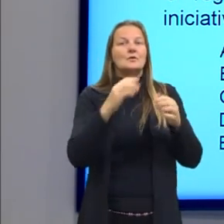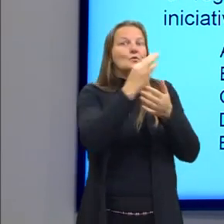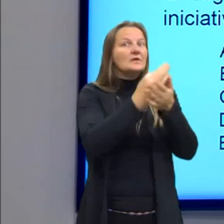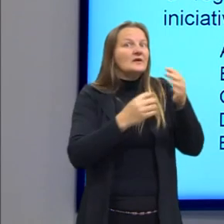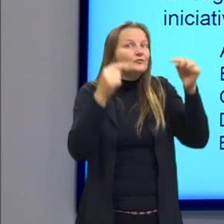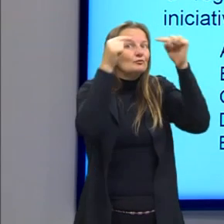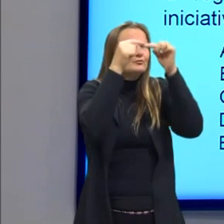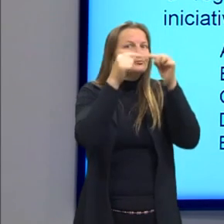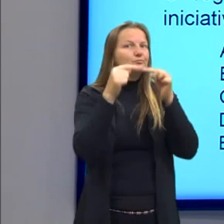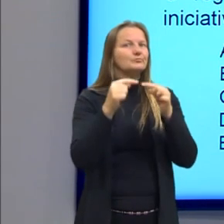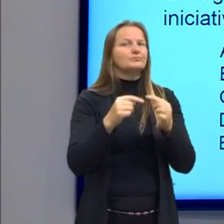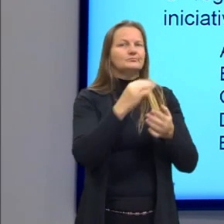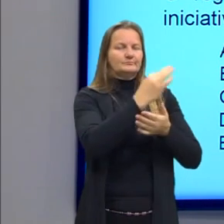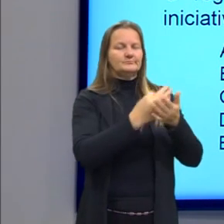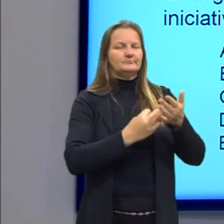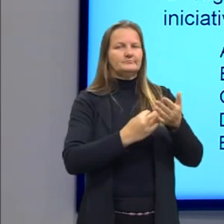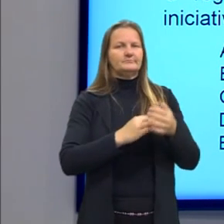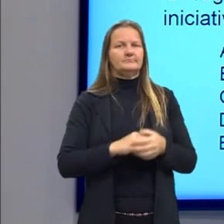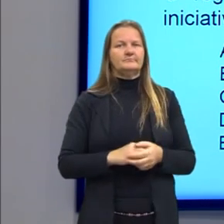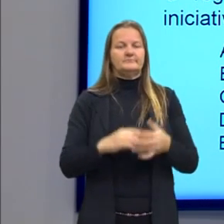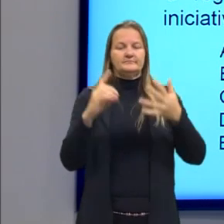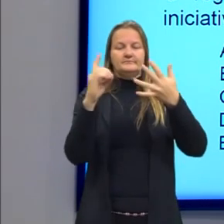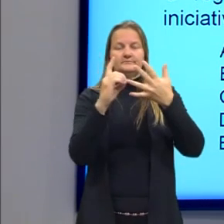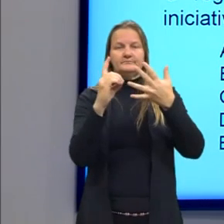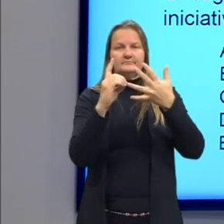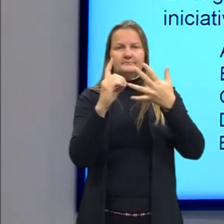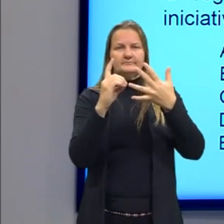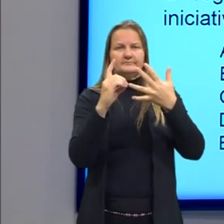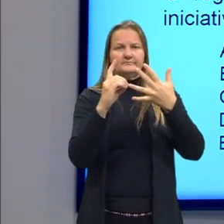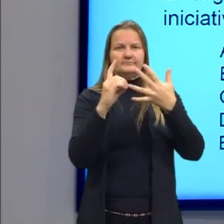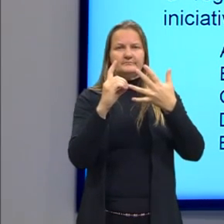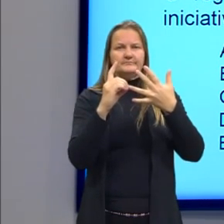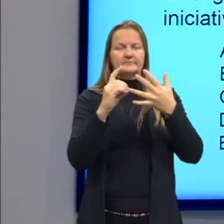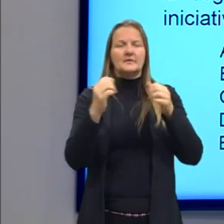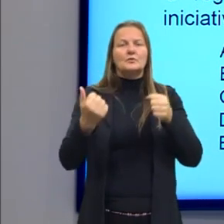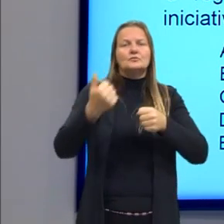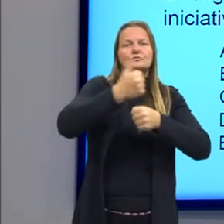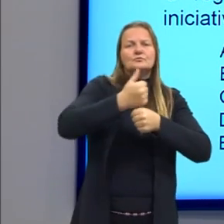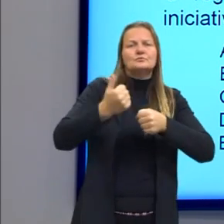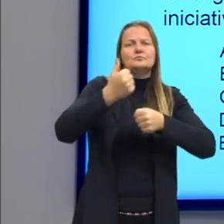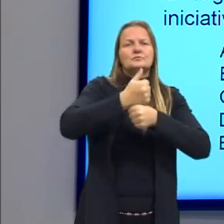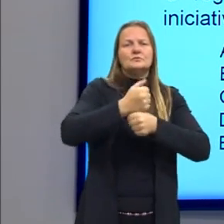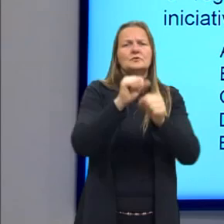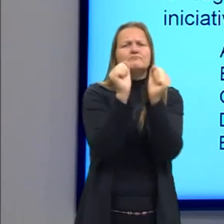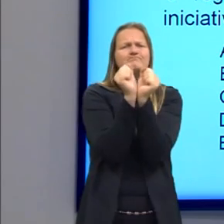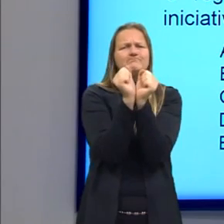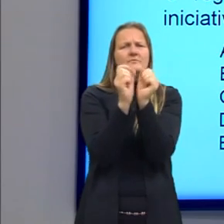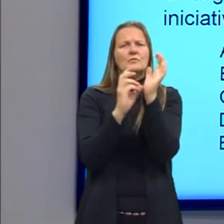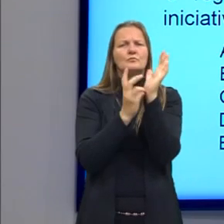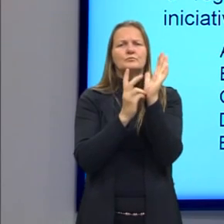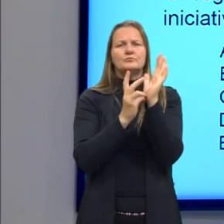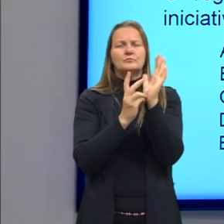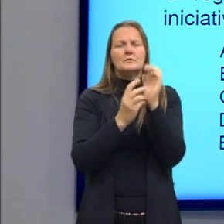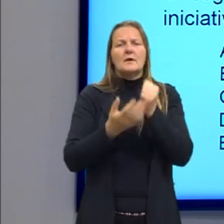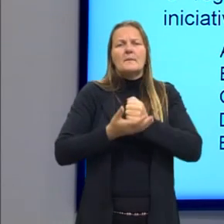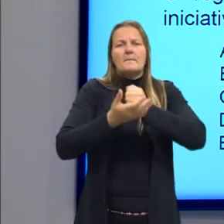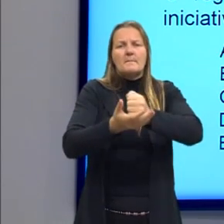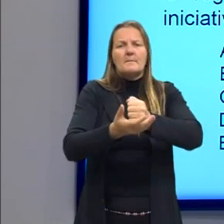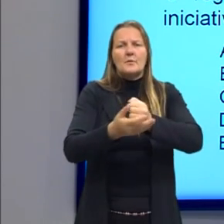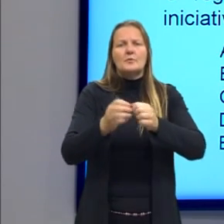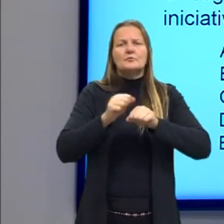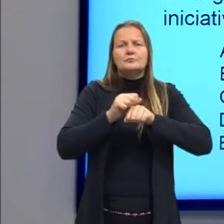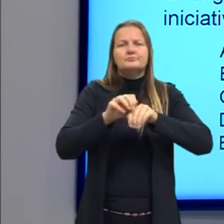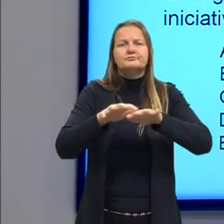é o que está no texto. Alternativa D, substituição da escravidão indígena para apoiar a rede